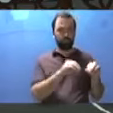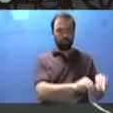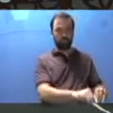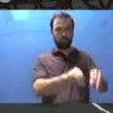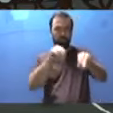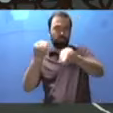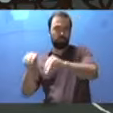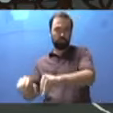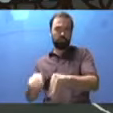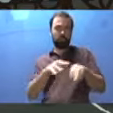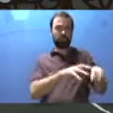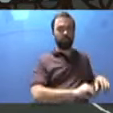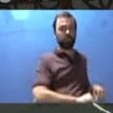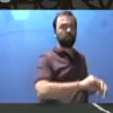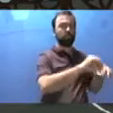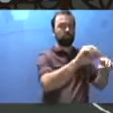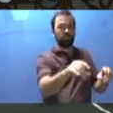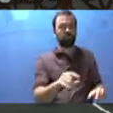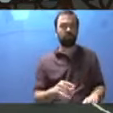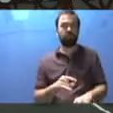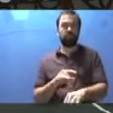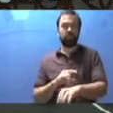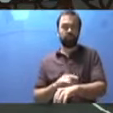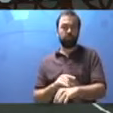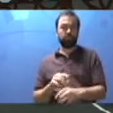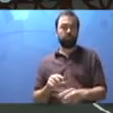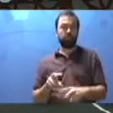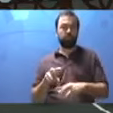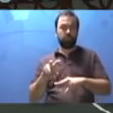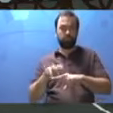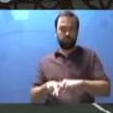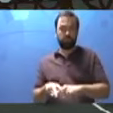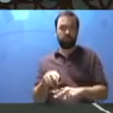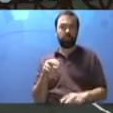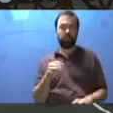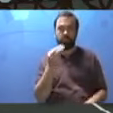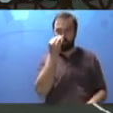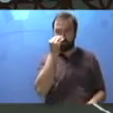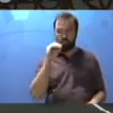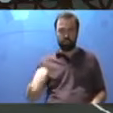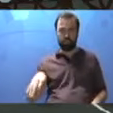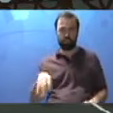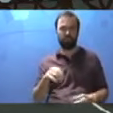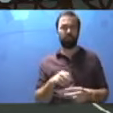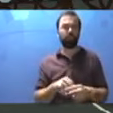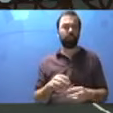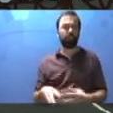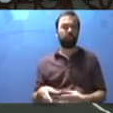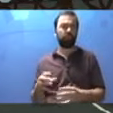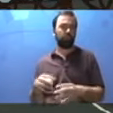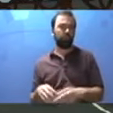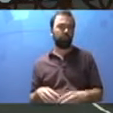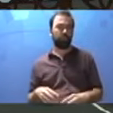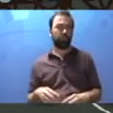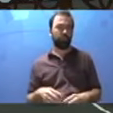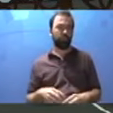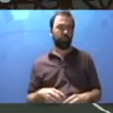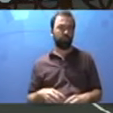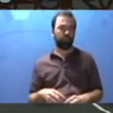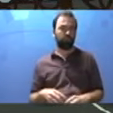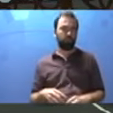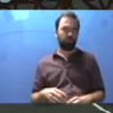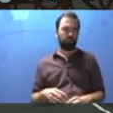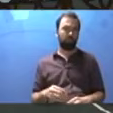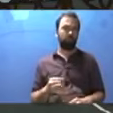mover esse elemento. Os bancos, os latões de lixo e as